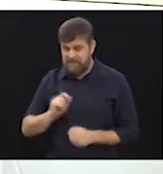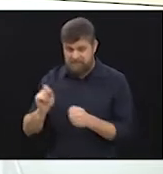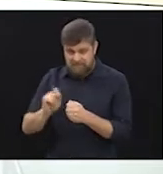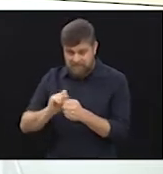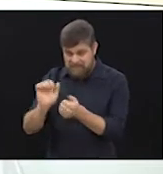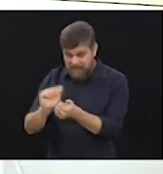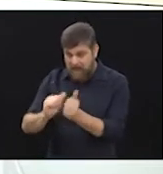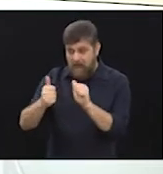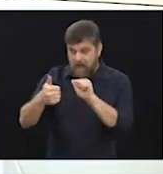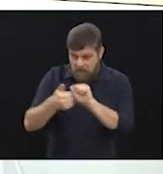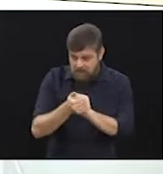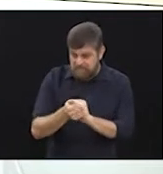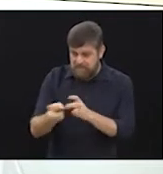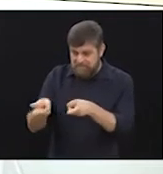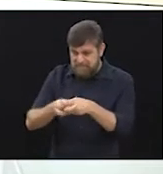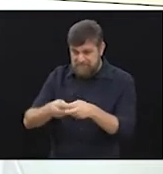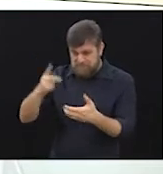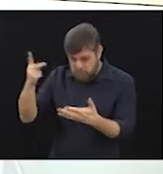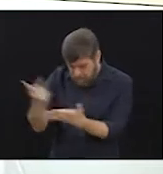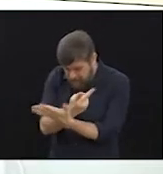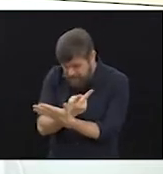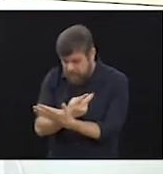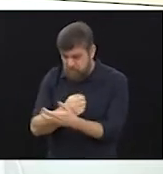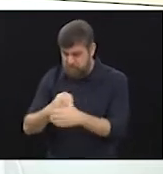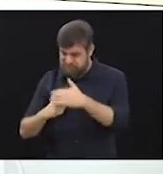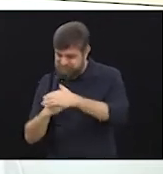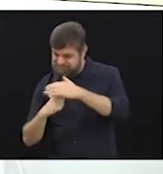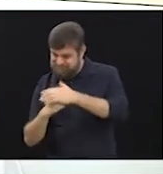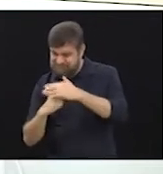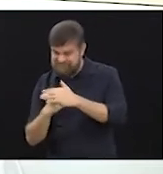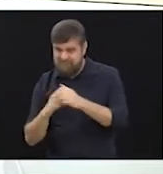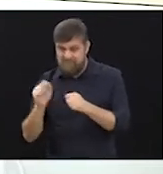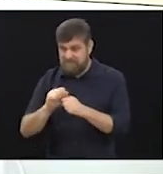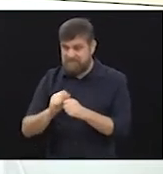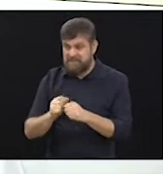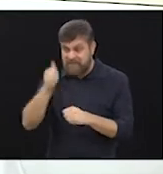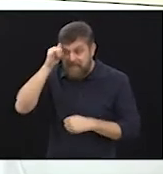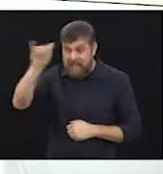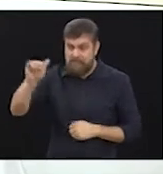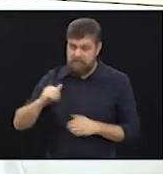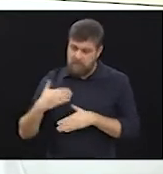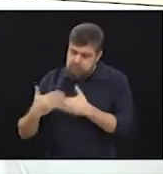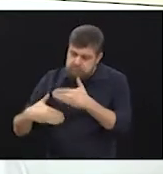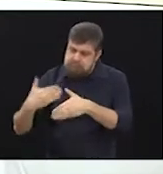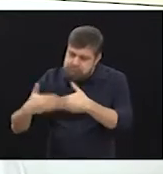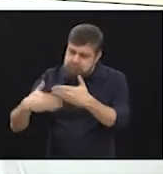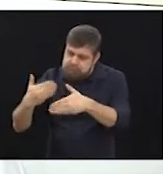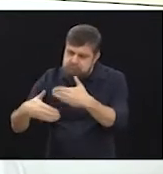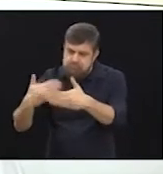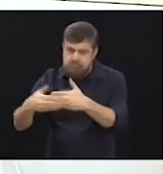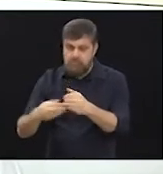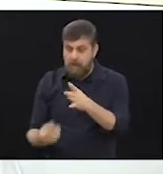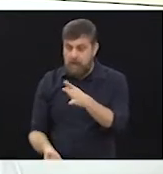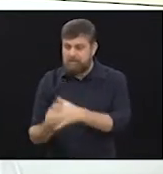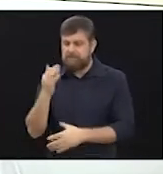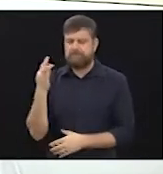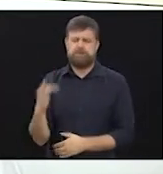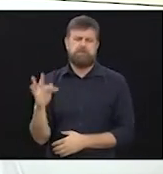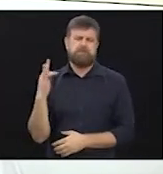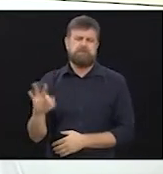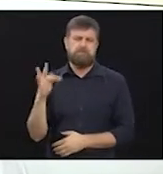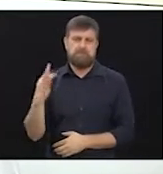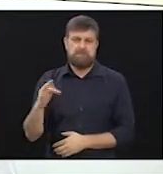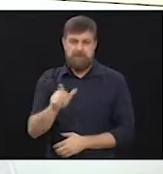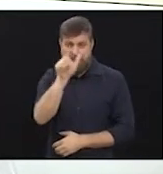correção total para que você não desenvolva em função dessa dor que você